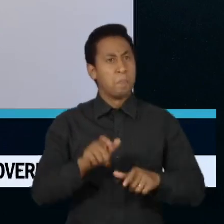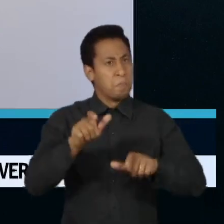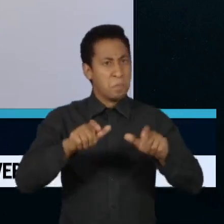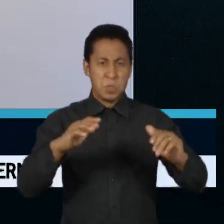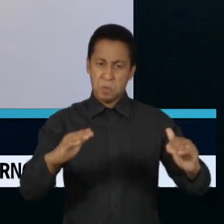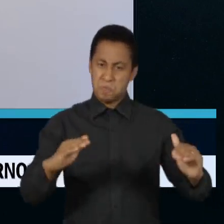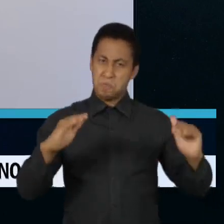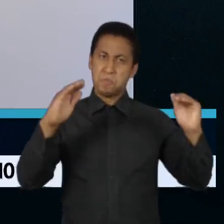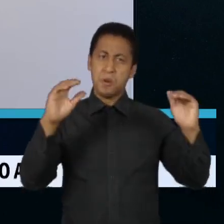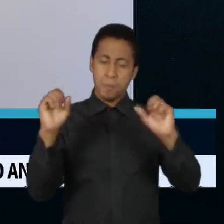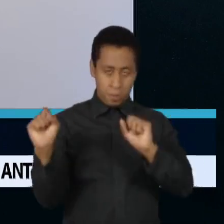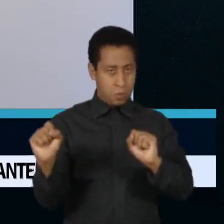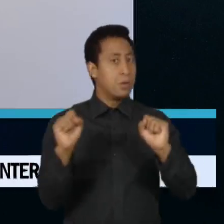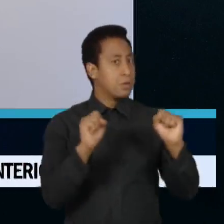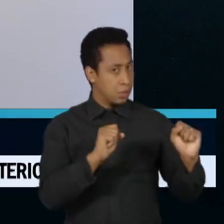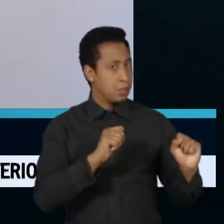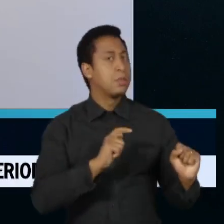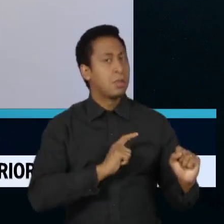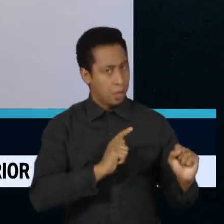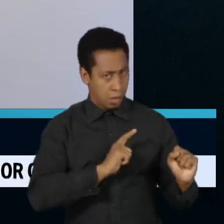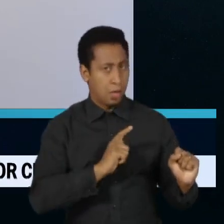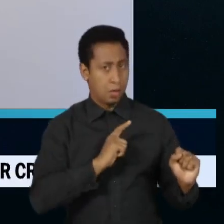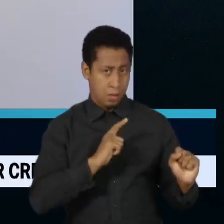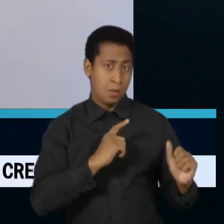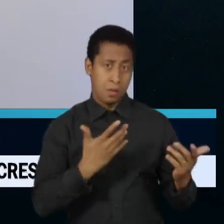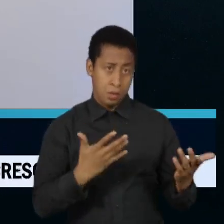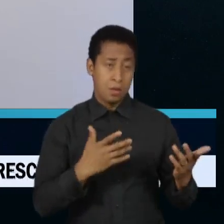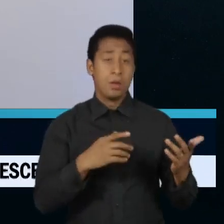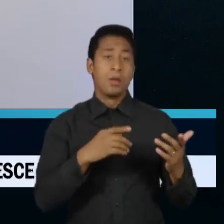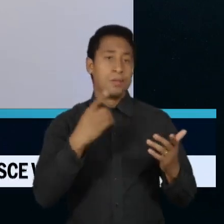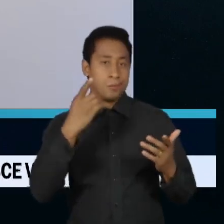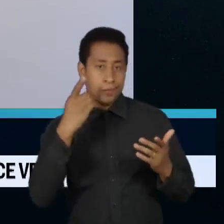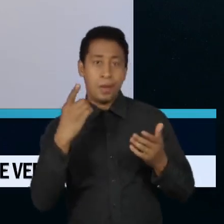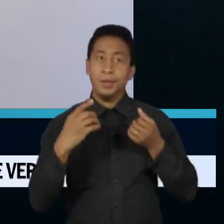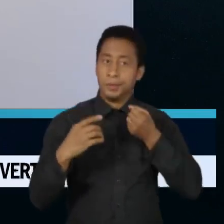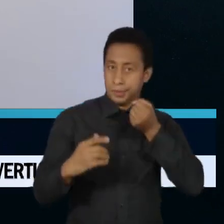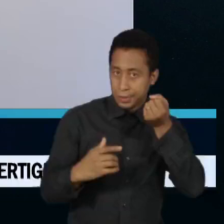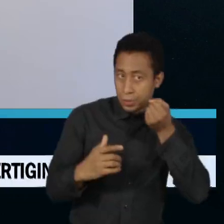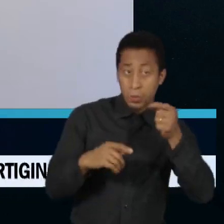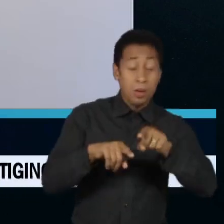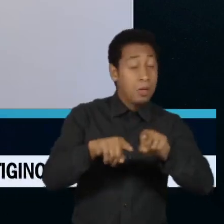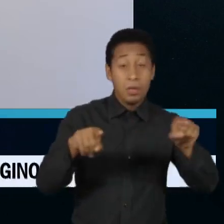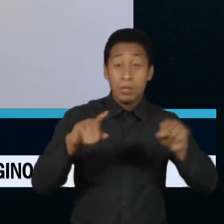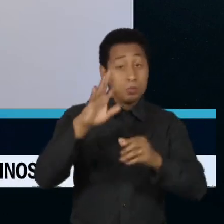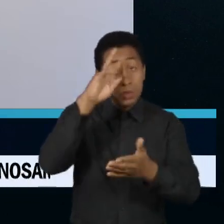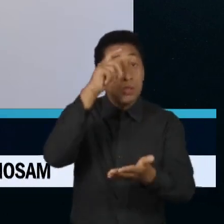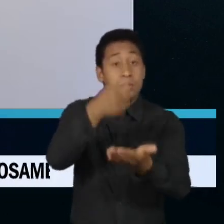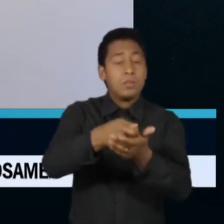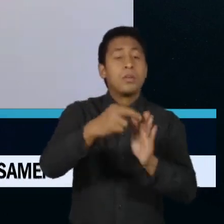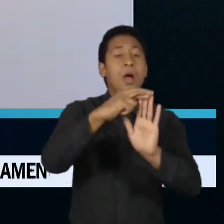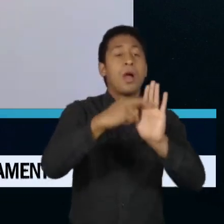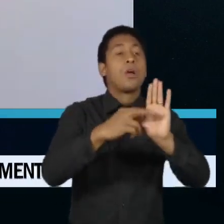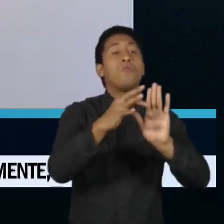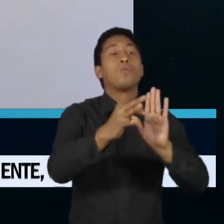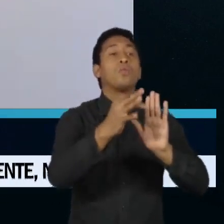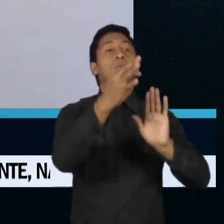decidindo como que serão as regras do próximo jogo eleitoral,